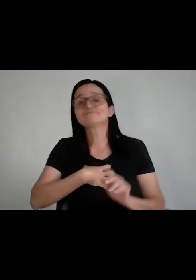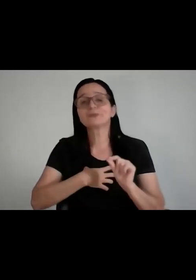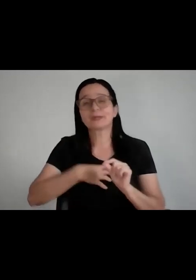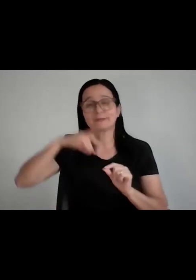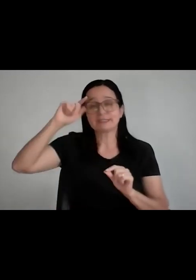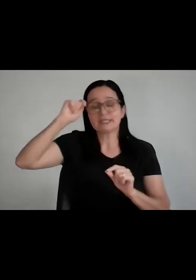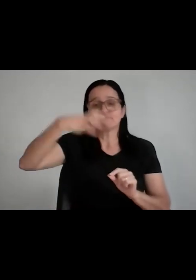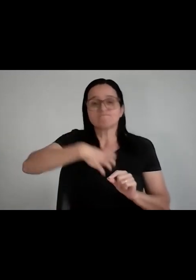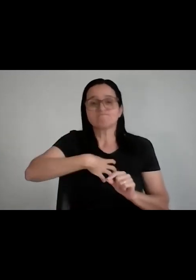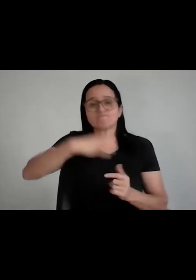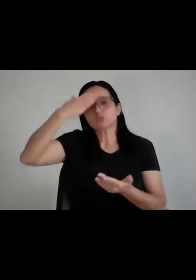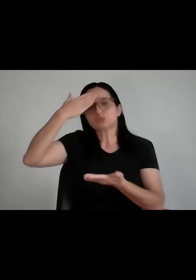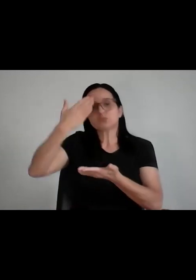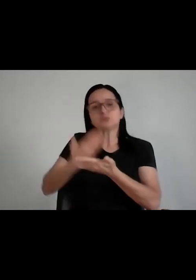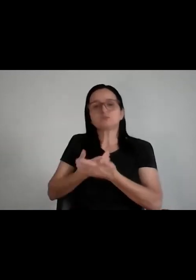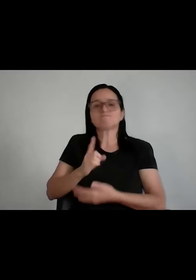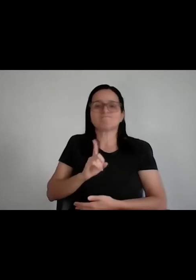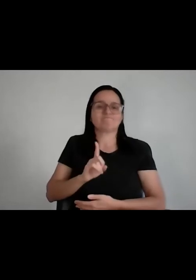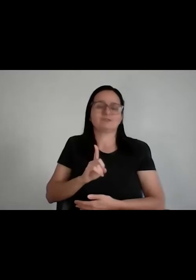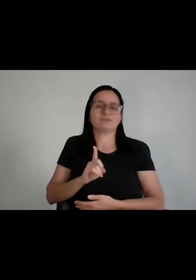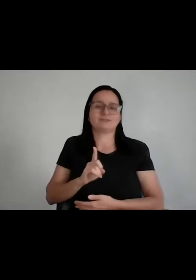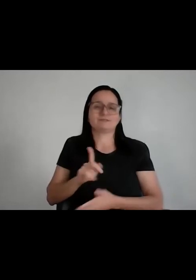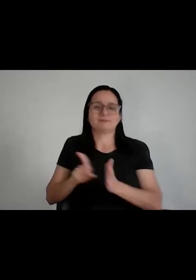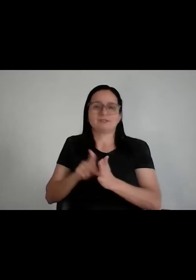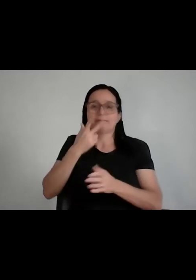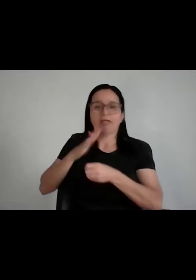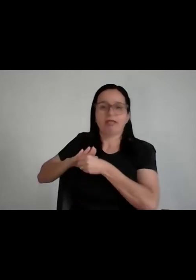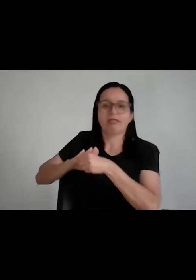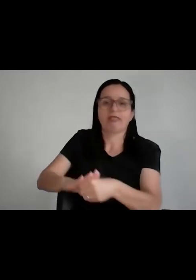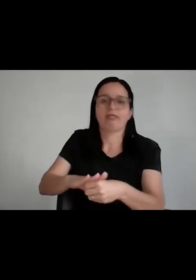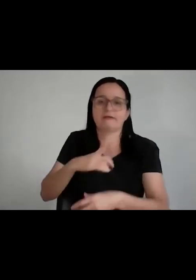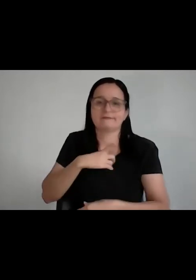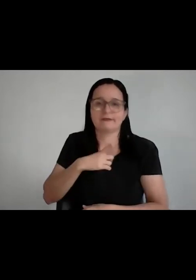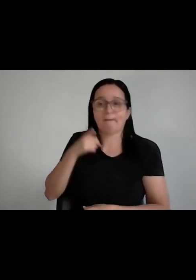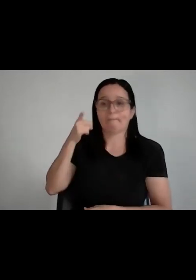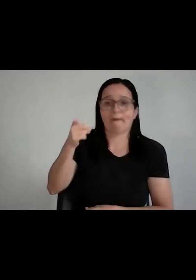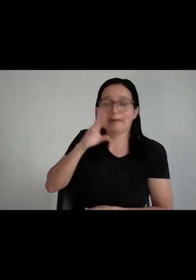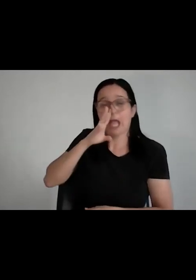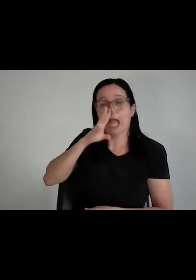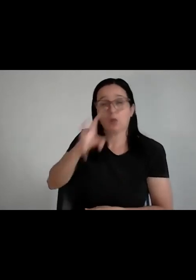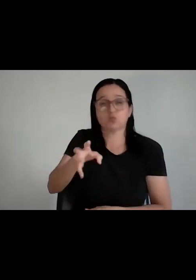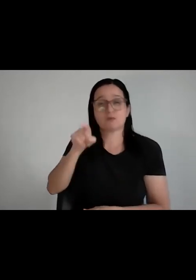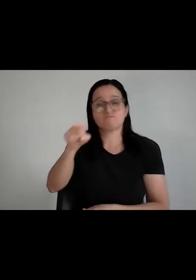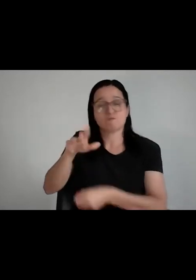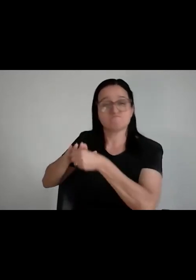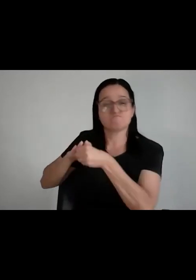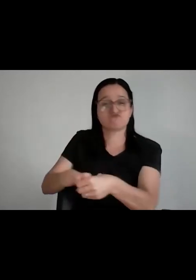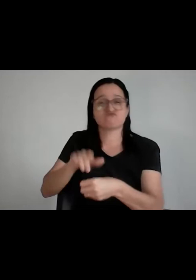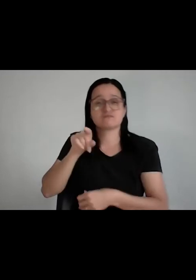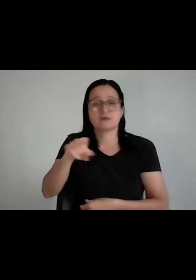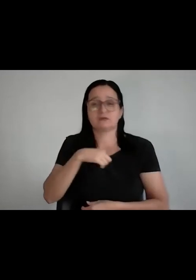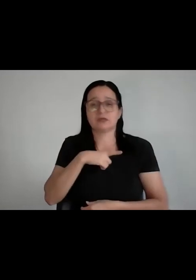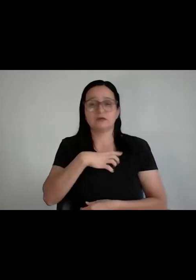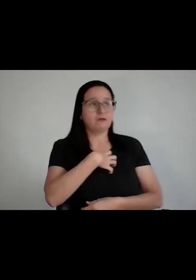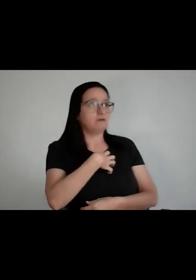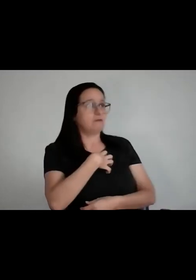vai faltar pertencimento, porque ele está sendo oprimido por um sistema que aponta o dedo para ele e fala todo dia que ele é inferior, pronto. Ele vai começar a acreditar que